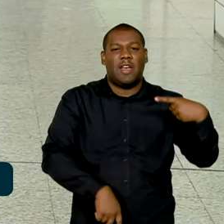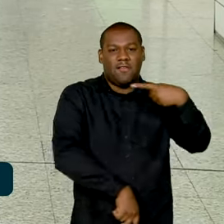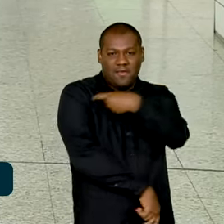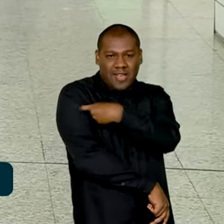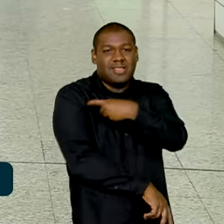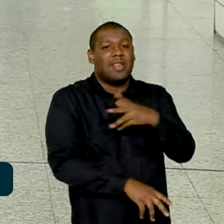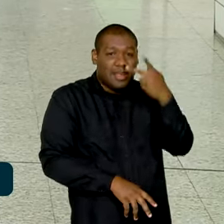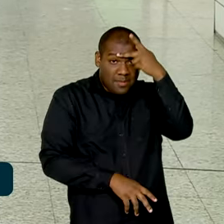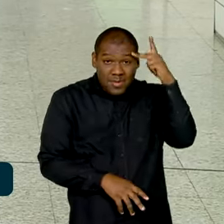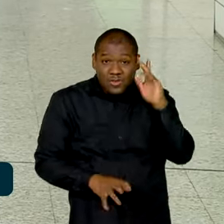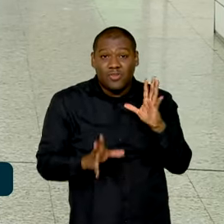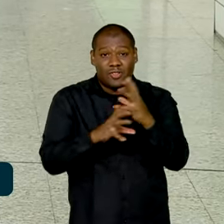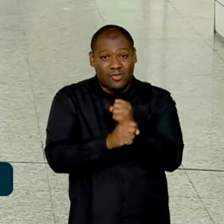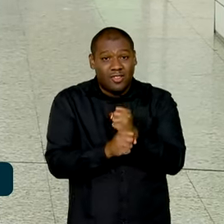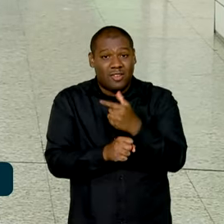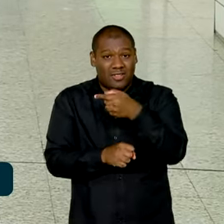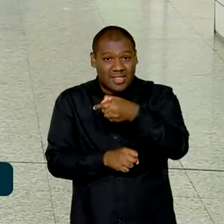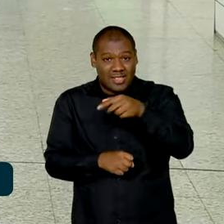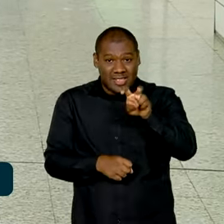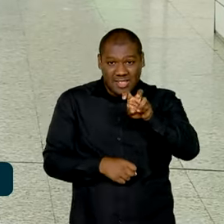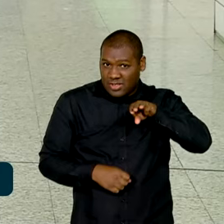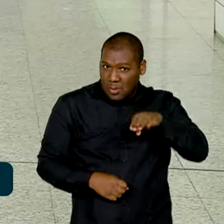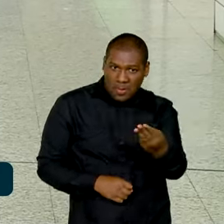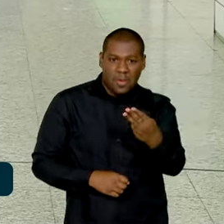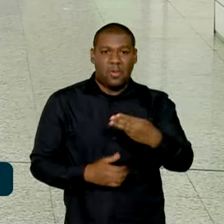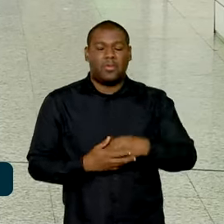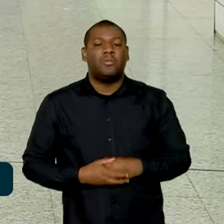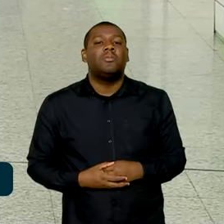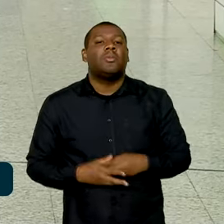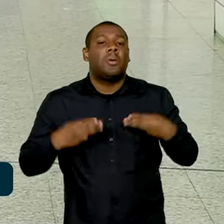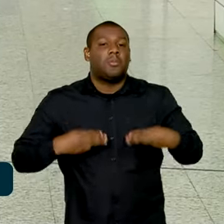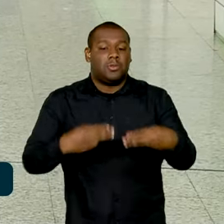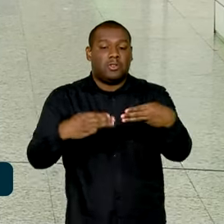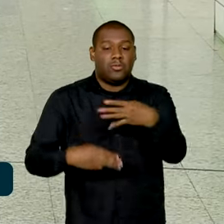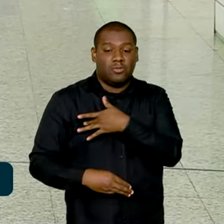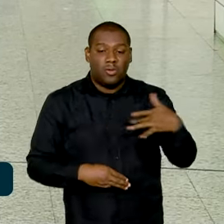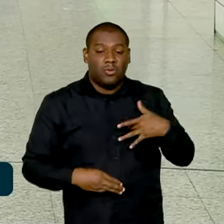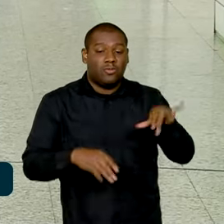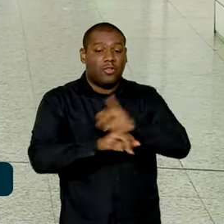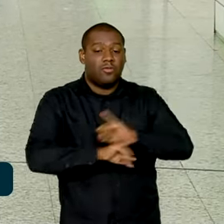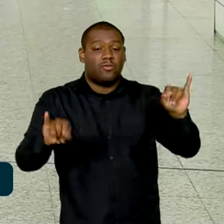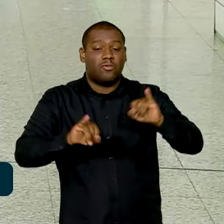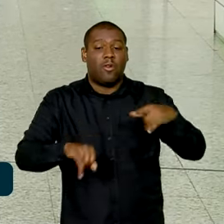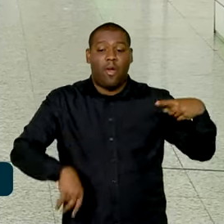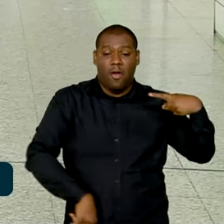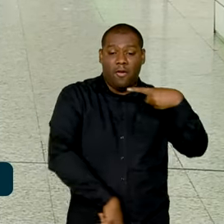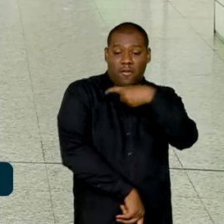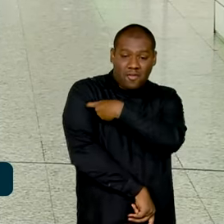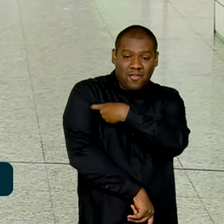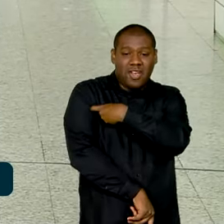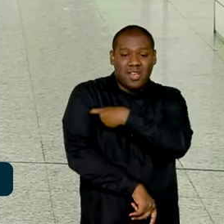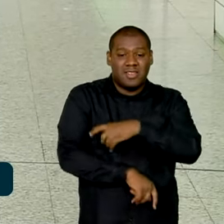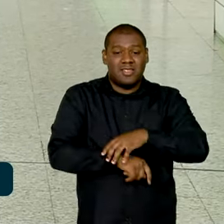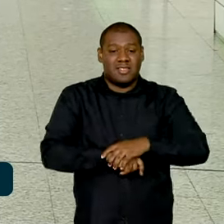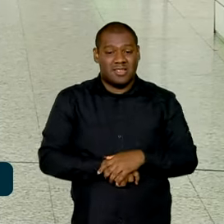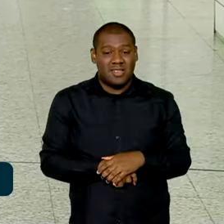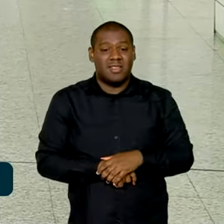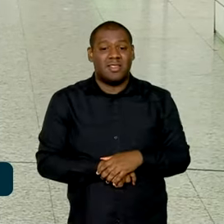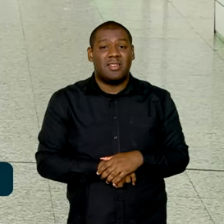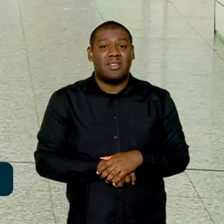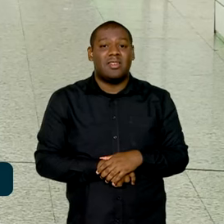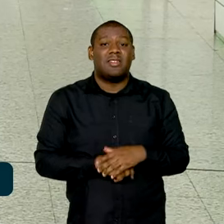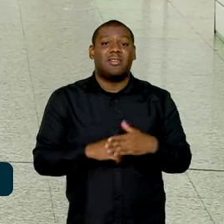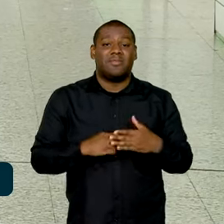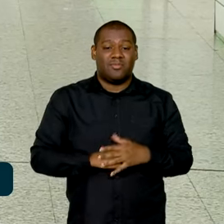pessoas sejam imunizadas. E segundo o Ministério da Saúde, a vacina influenza pode ser